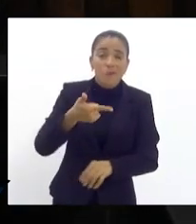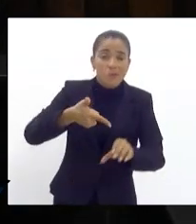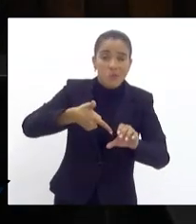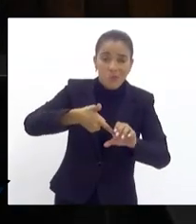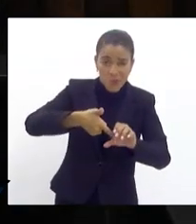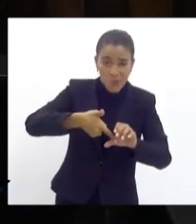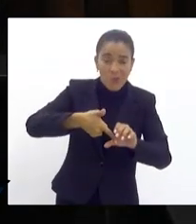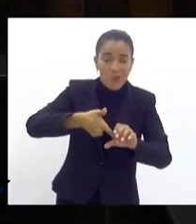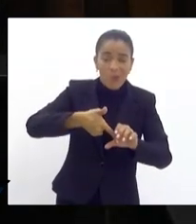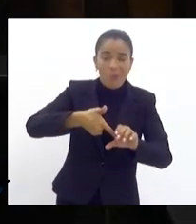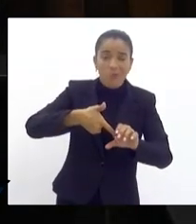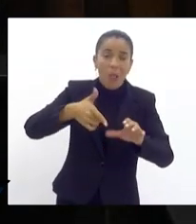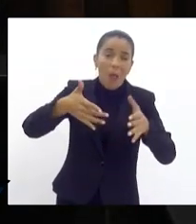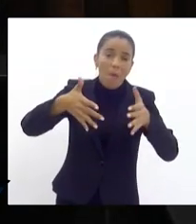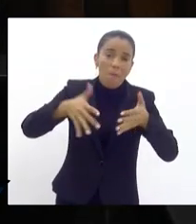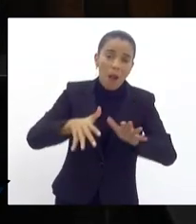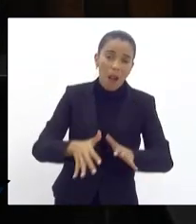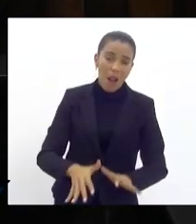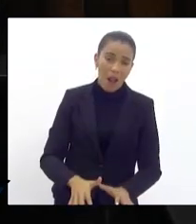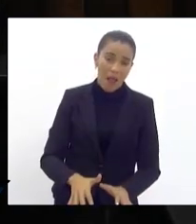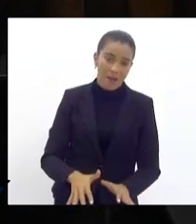caiu.